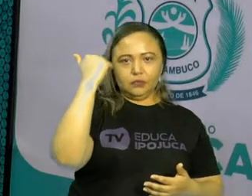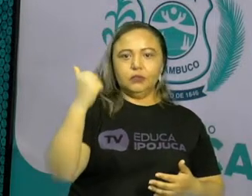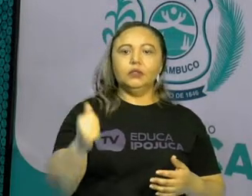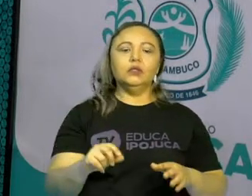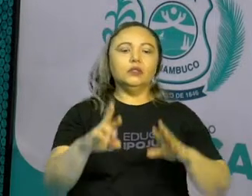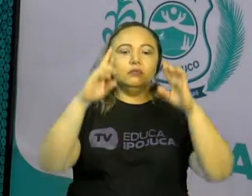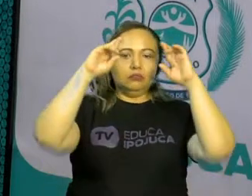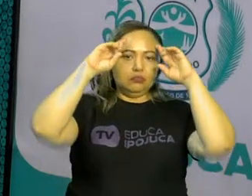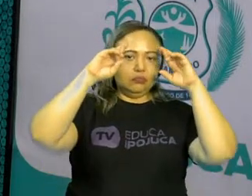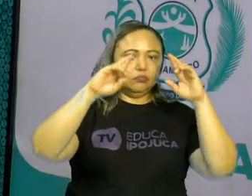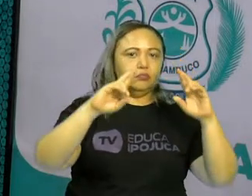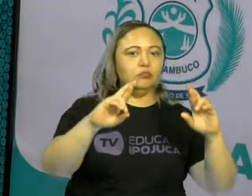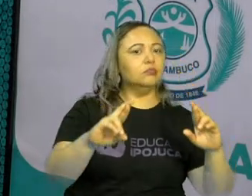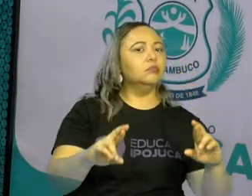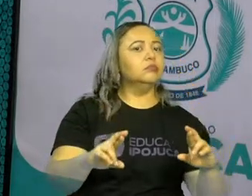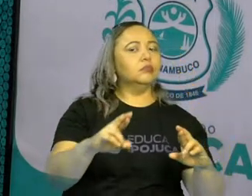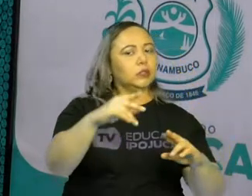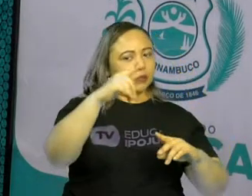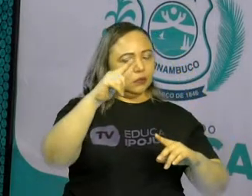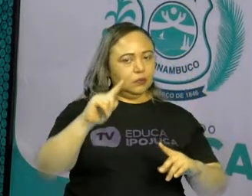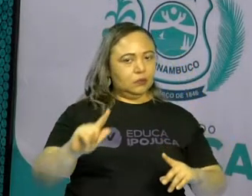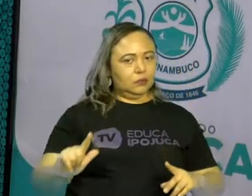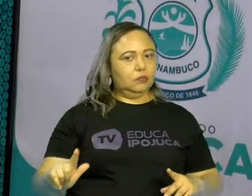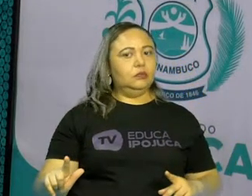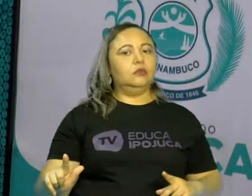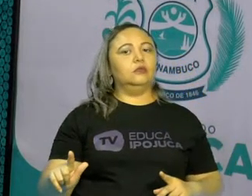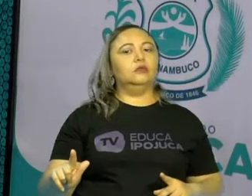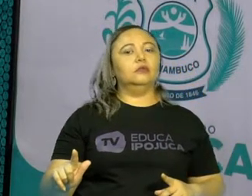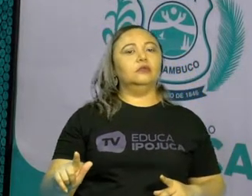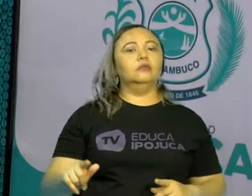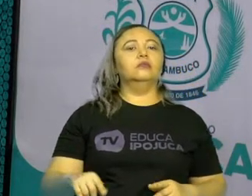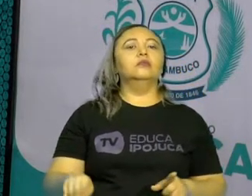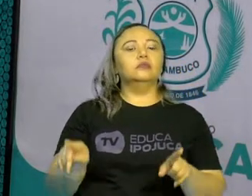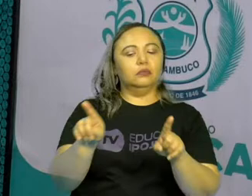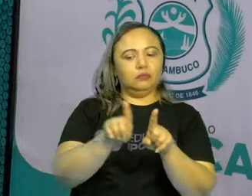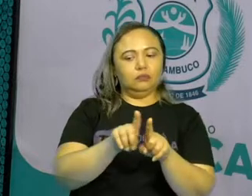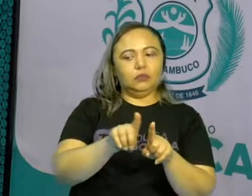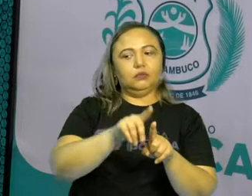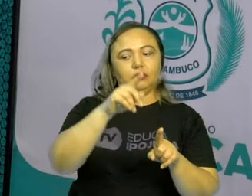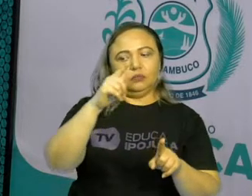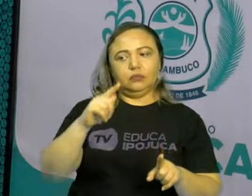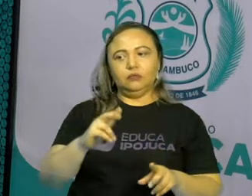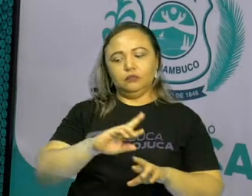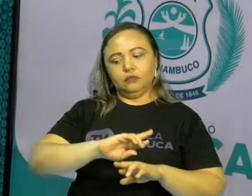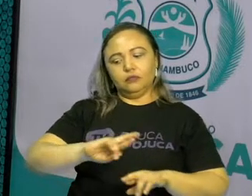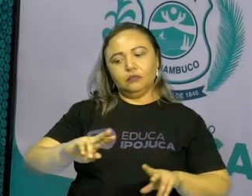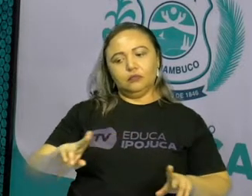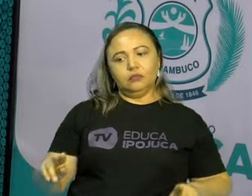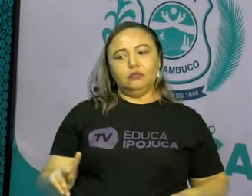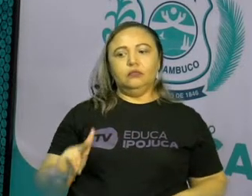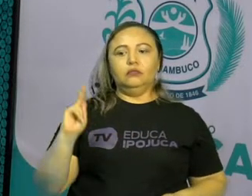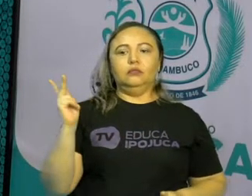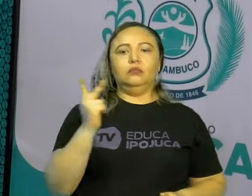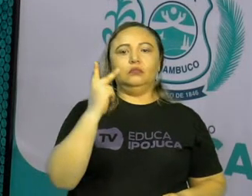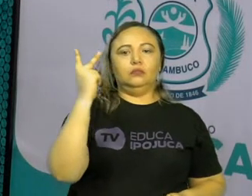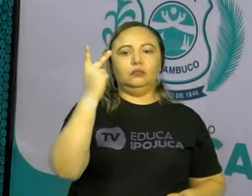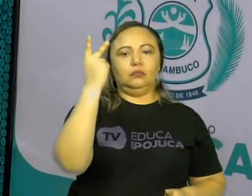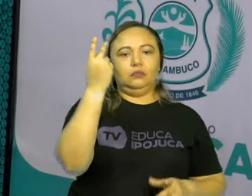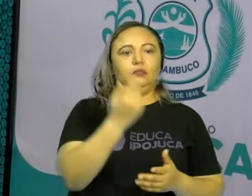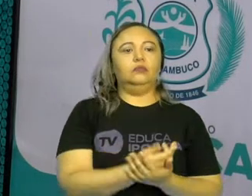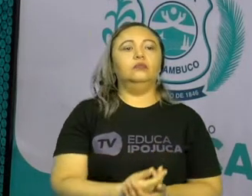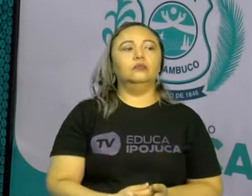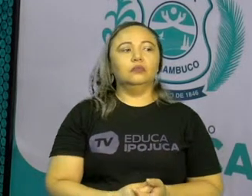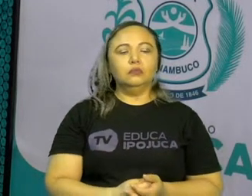entre outros valores. É nela que praticamos no dia a dia, na